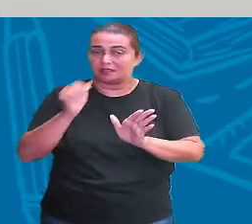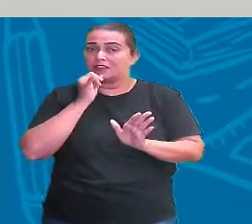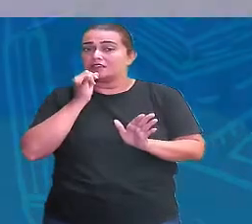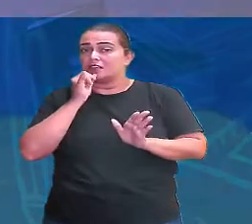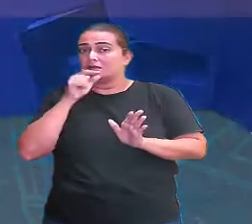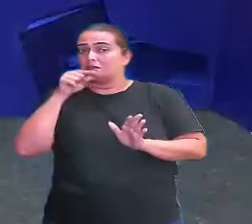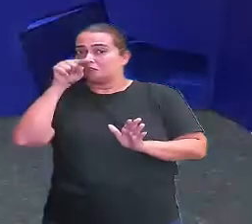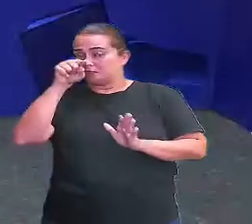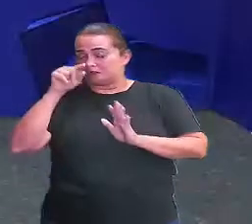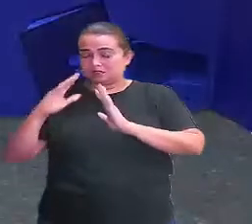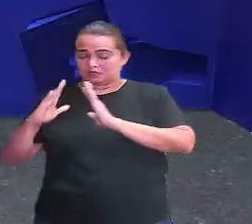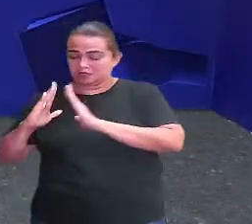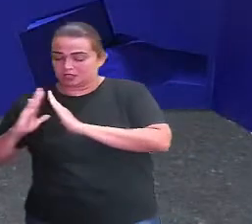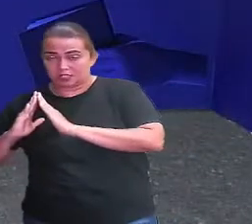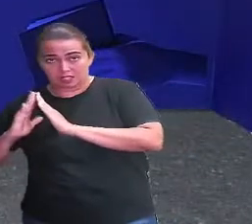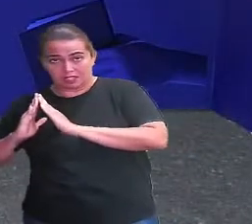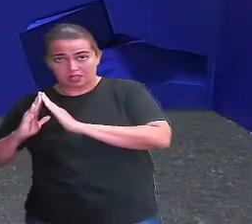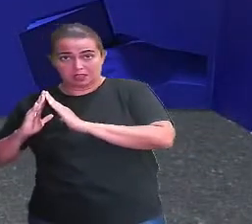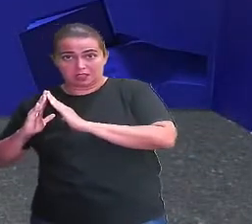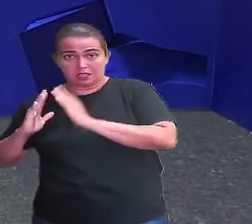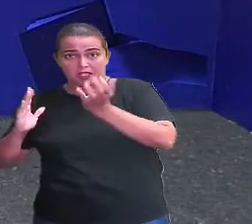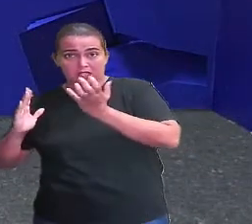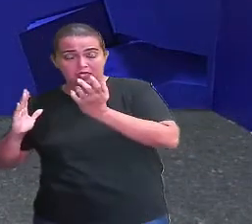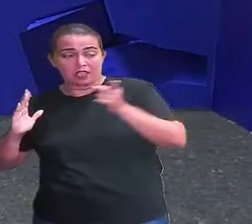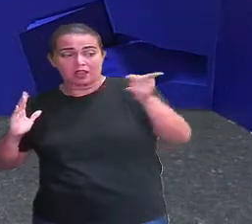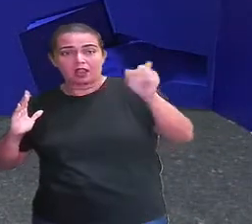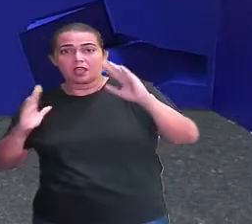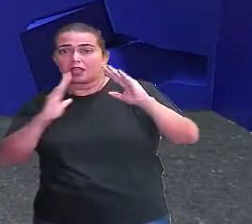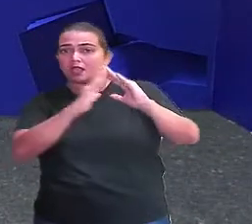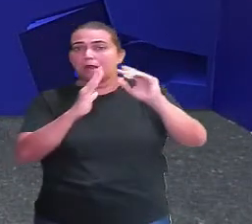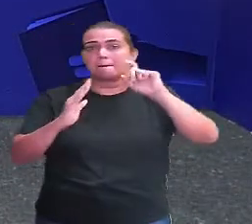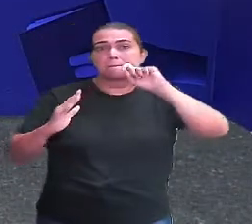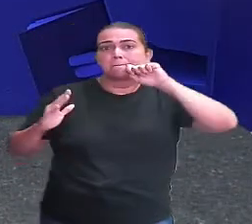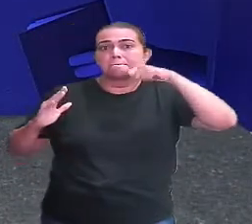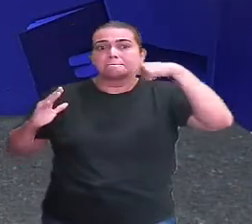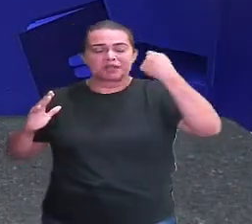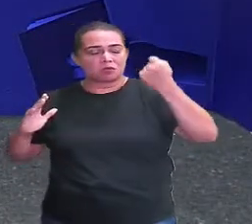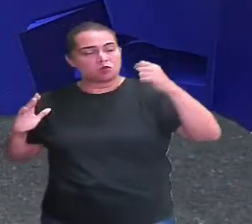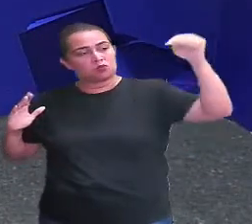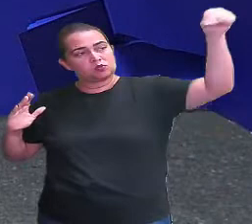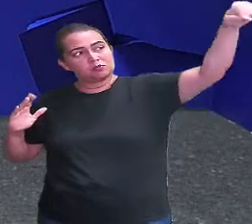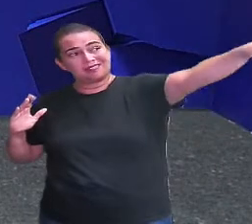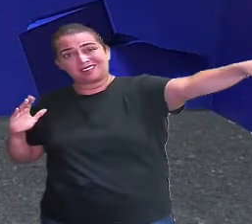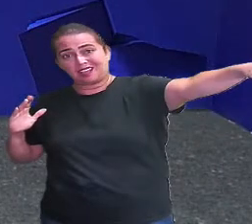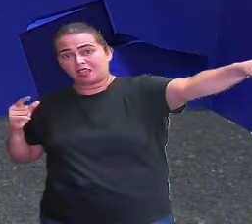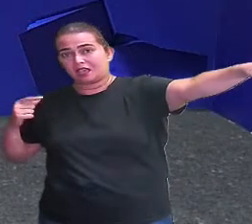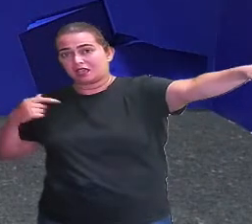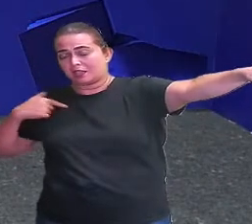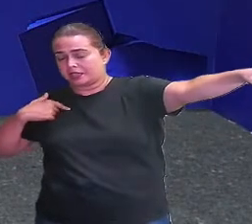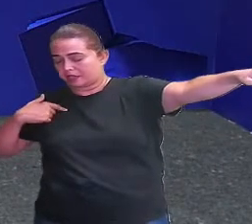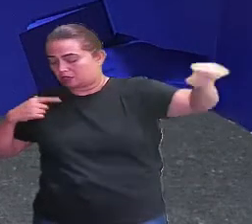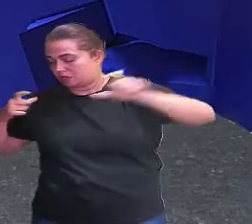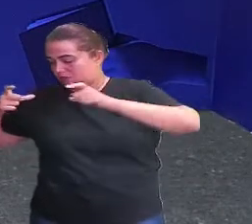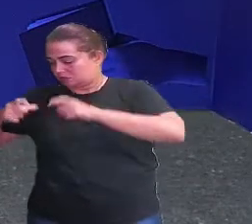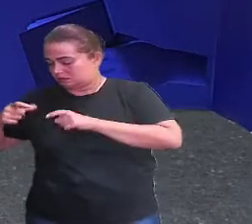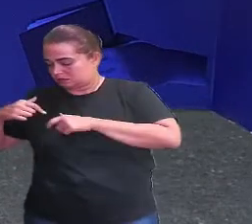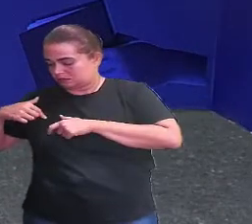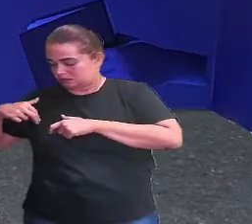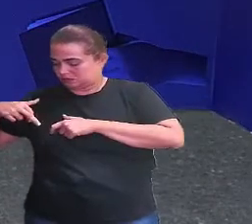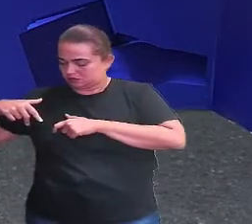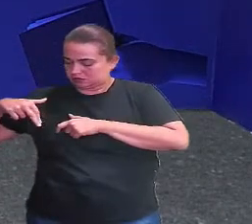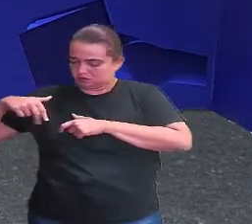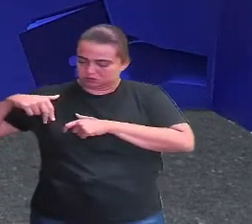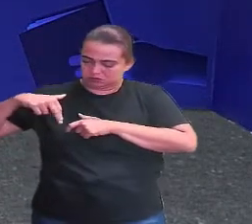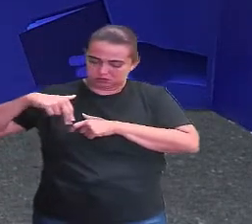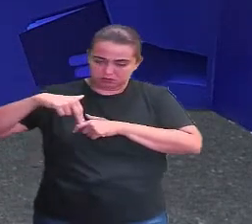lugar para chegar até a padaria da esquina, ou seja, o percurso que você vai andar, ou ir de